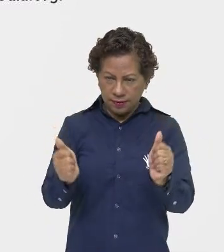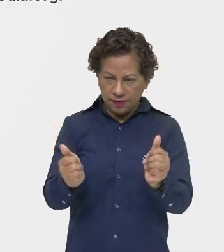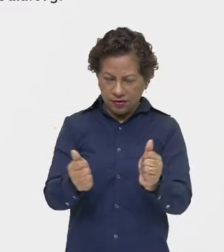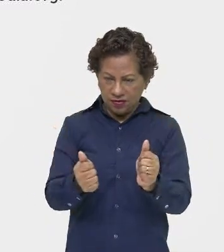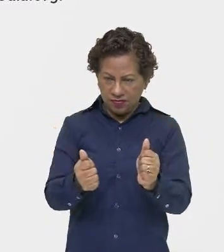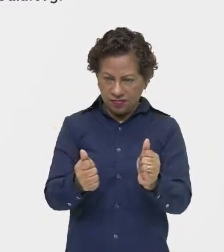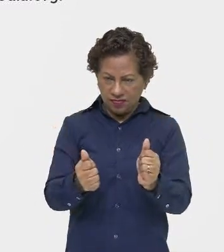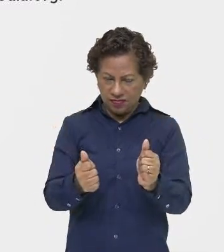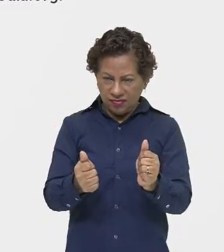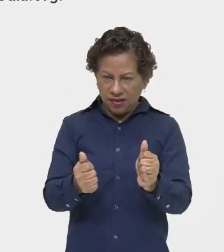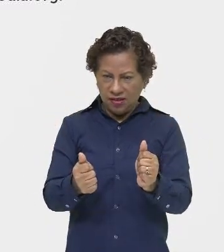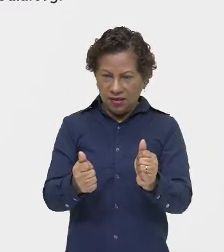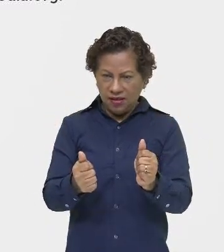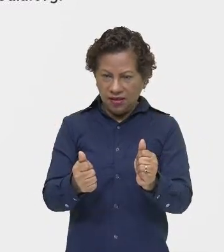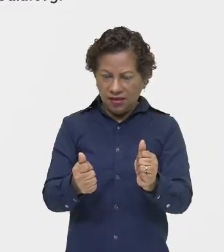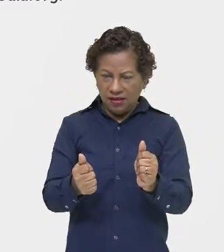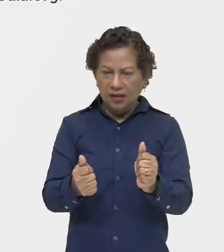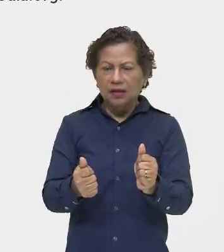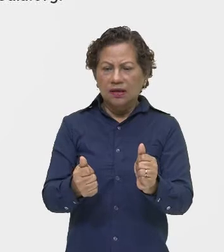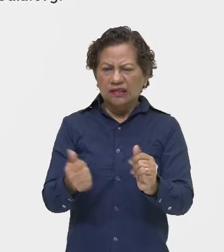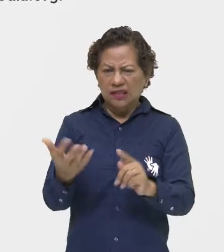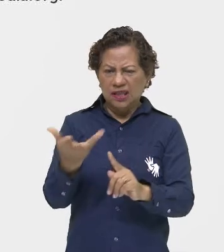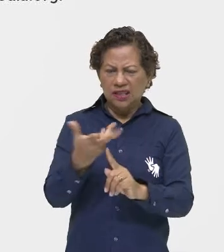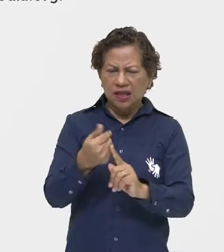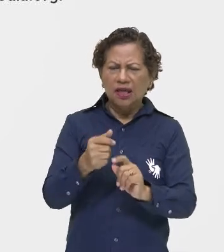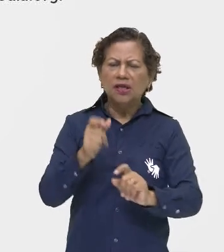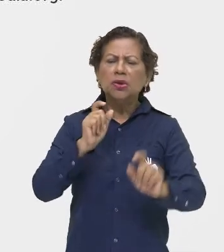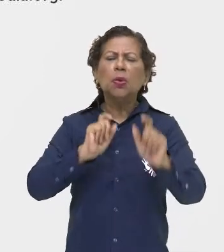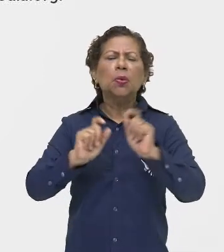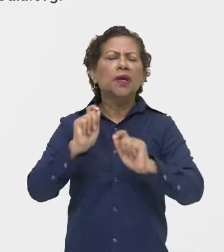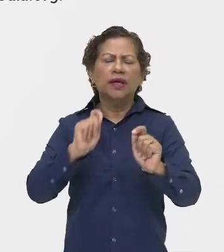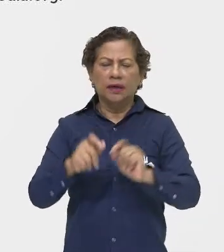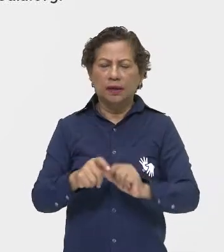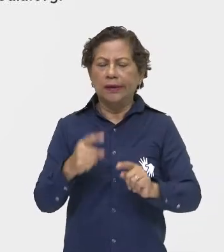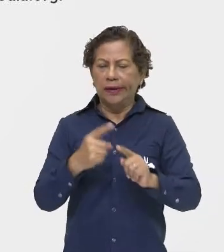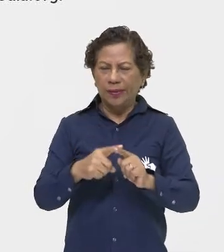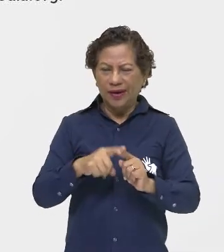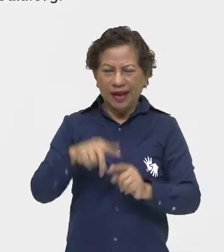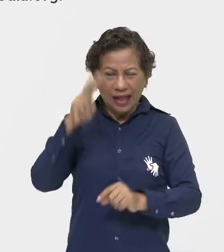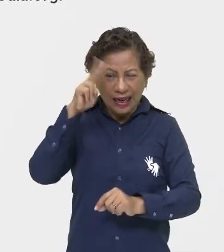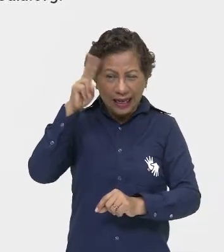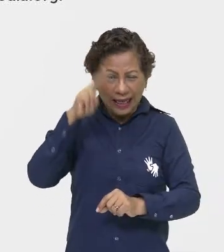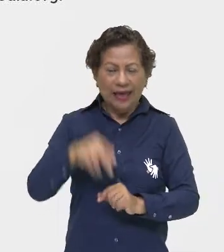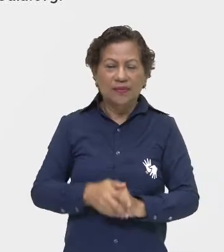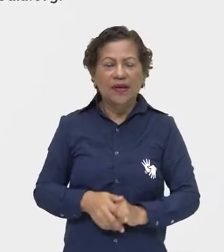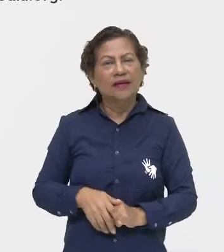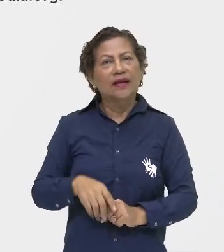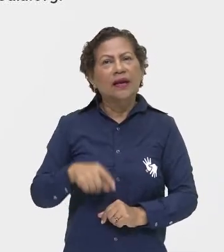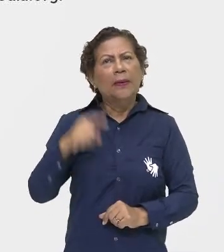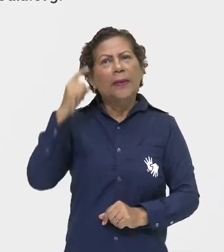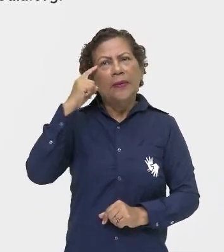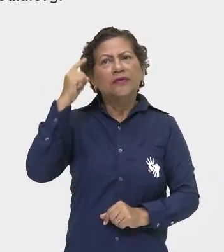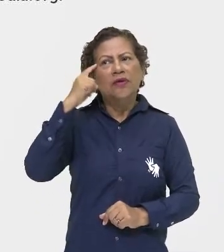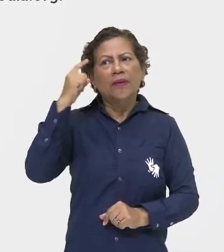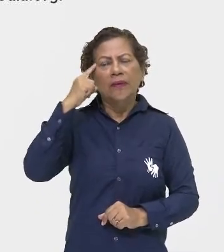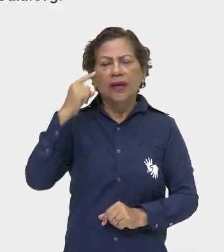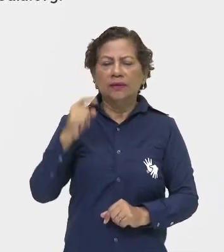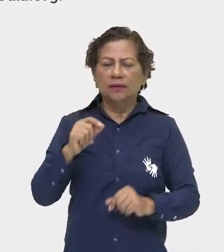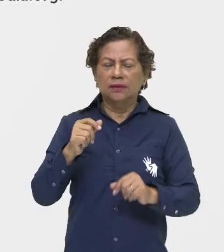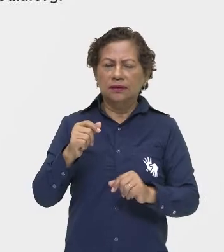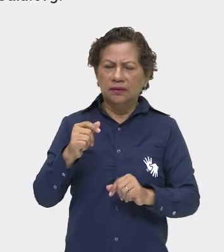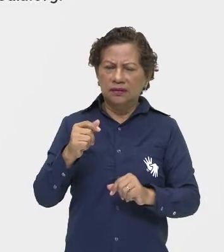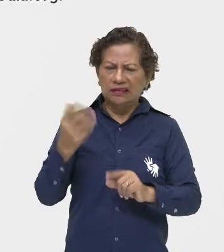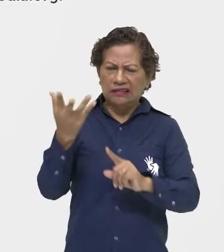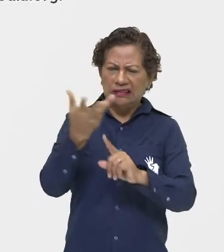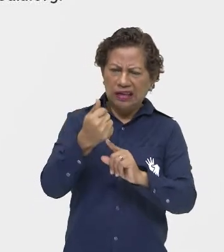O que é isso, professora? Ora, aquele padrão de arte que tem que ficar num quadro, que tem que ser uma pintura,